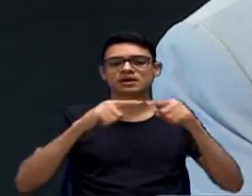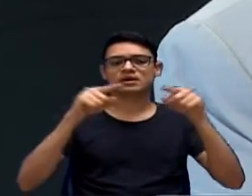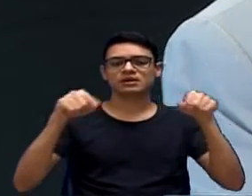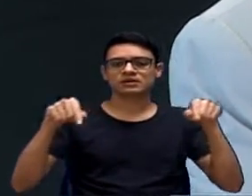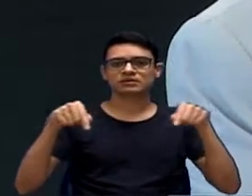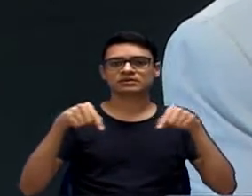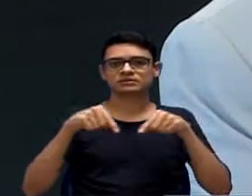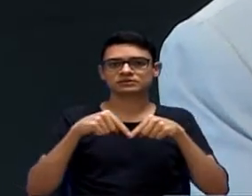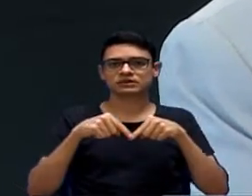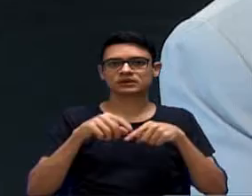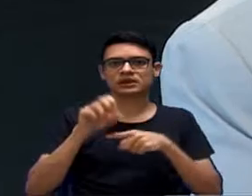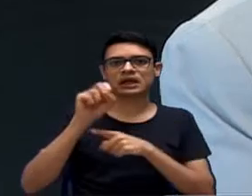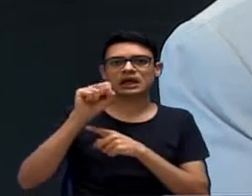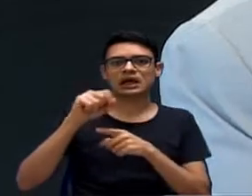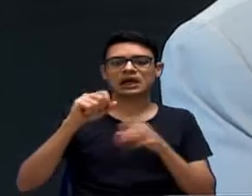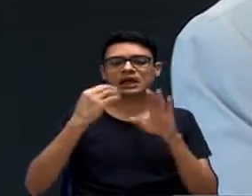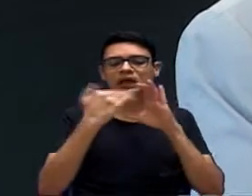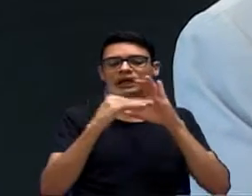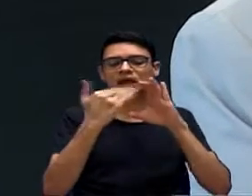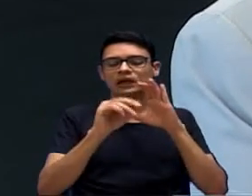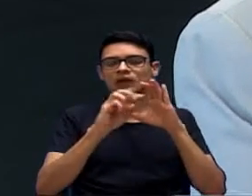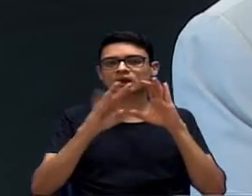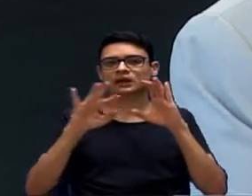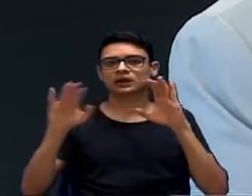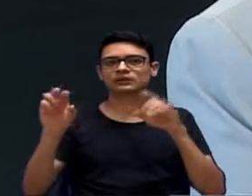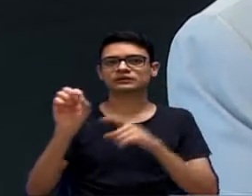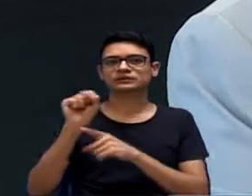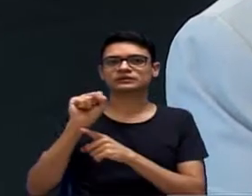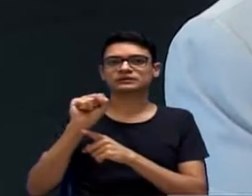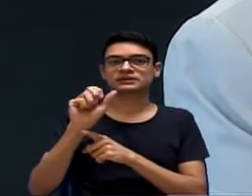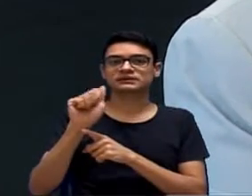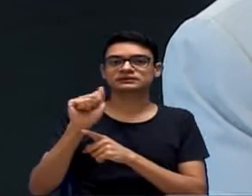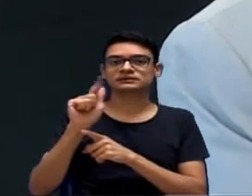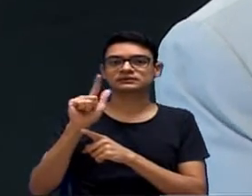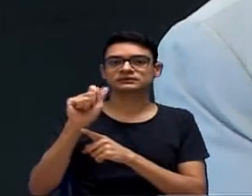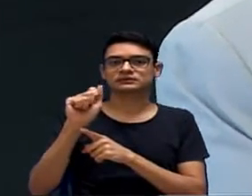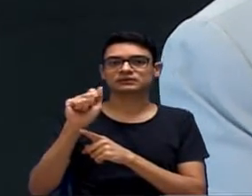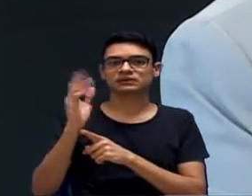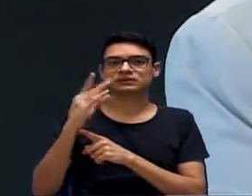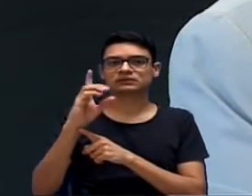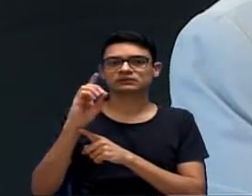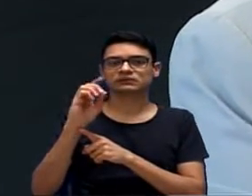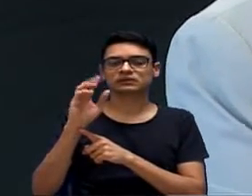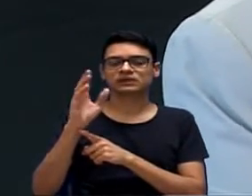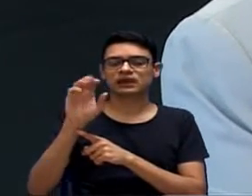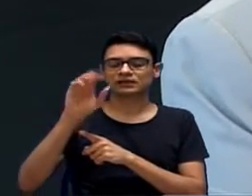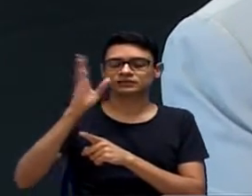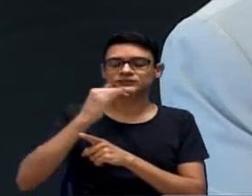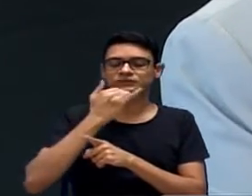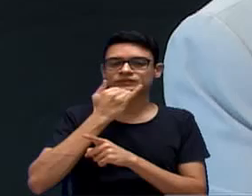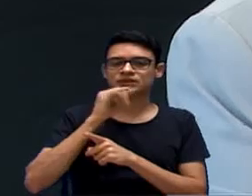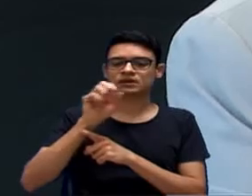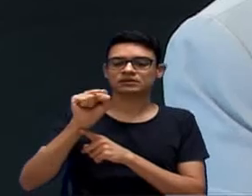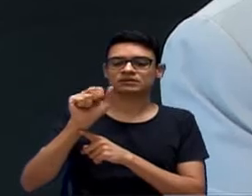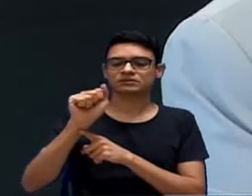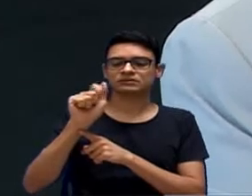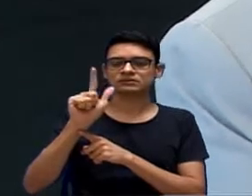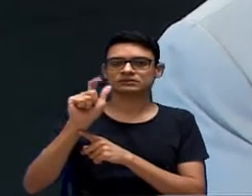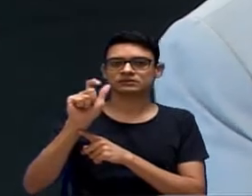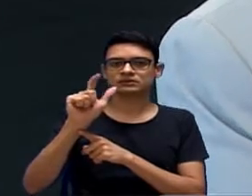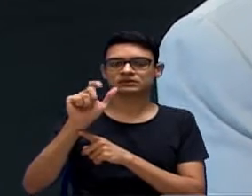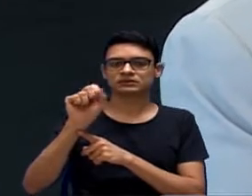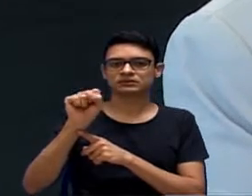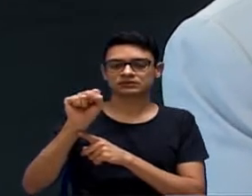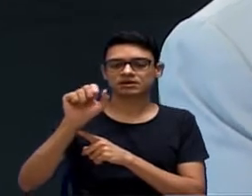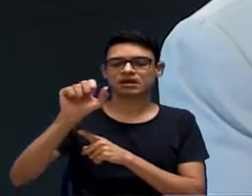.sp.gov.br, para as pessoas se inscreverem. Porque a gente escuta por aí que um grupo passou na